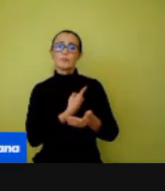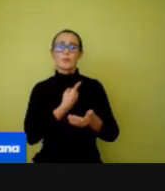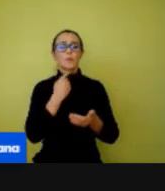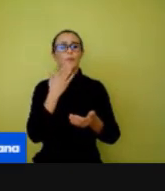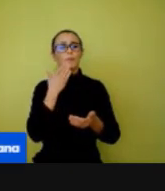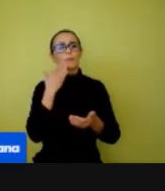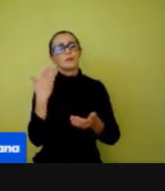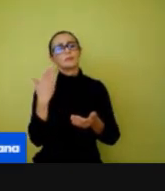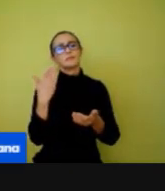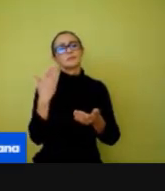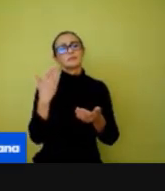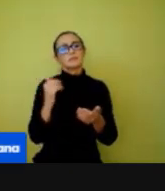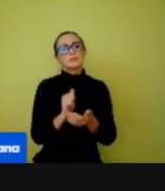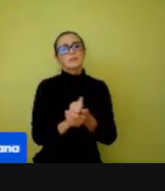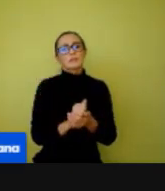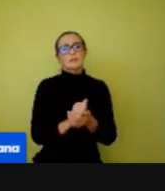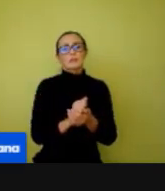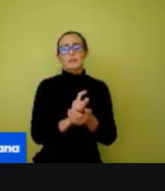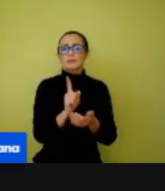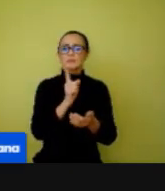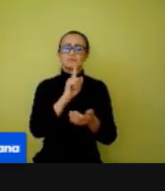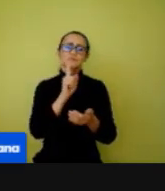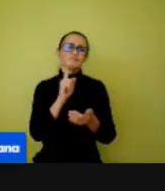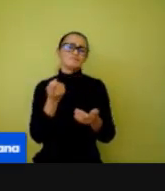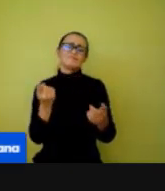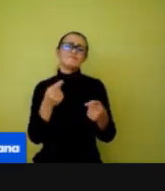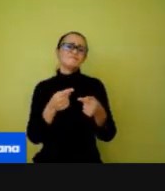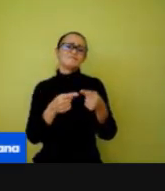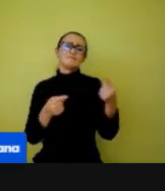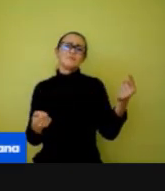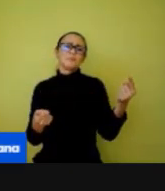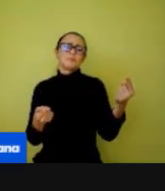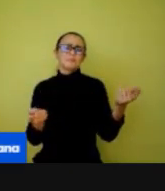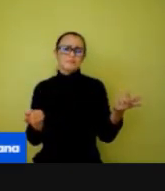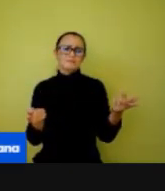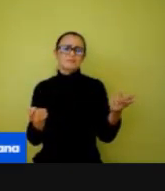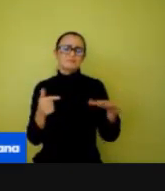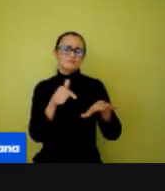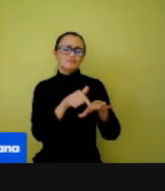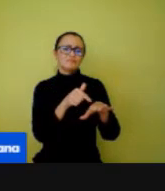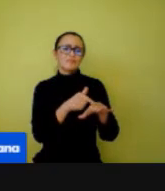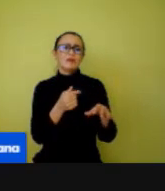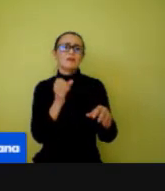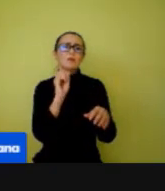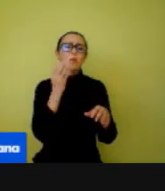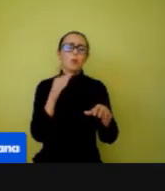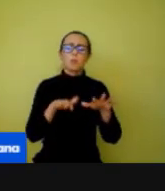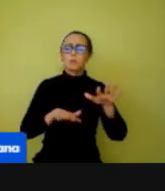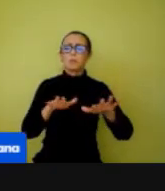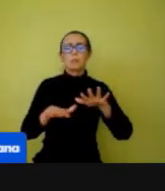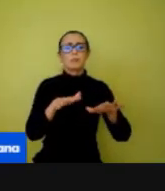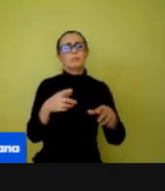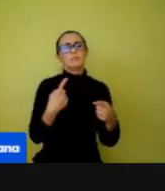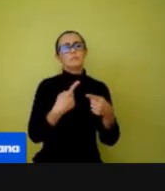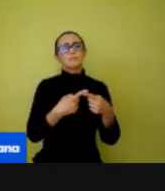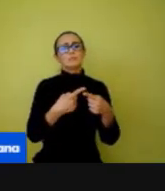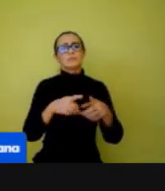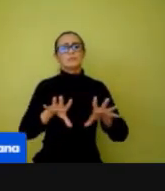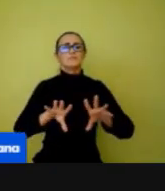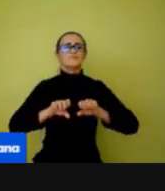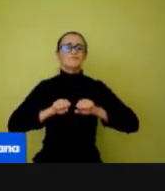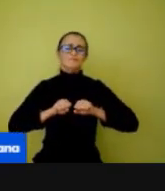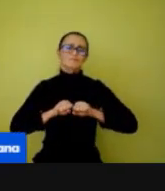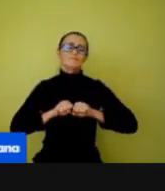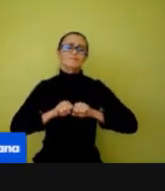deixe essas crianças descalças na aula. Por quê? Por causa da contaminação. A criança, ela não